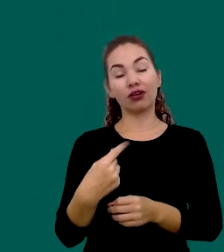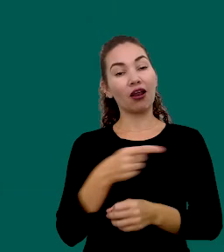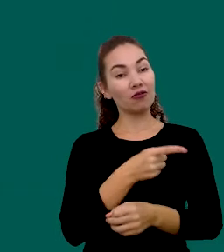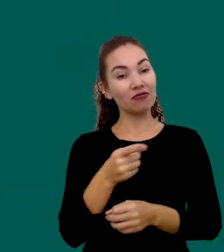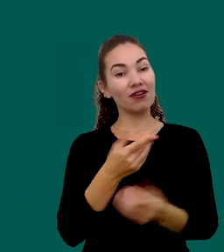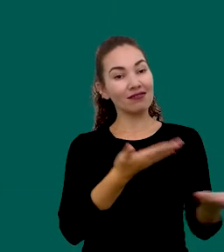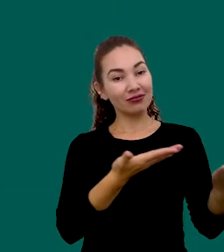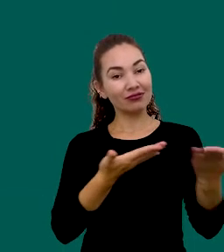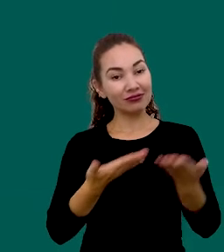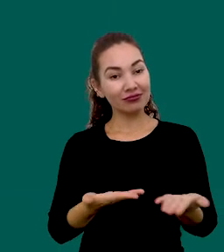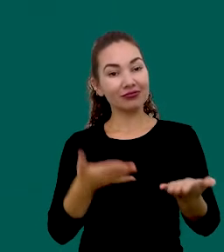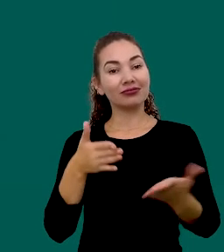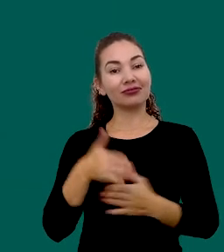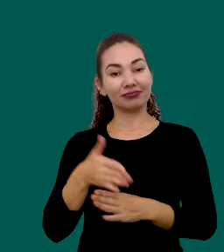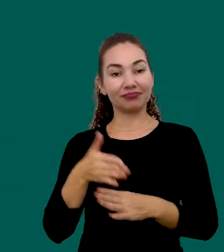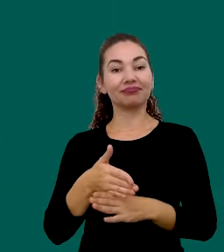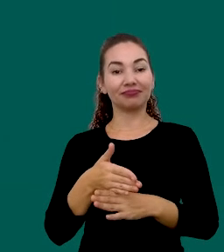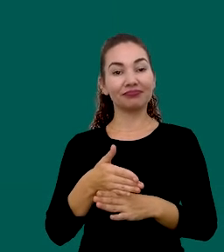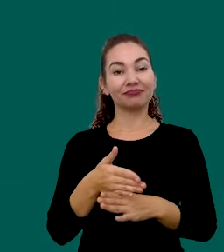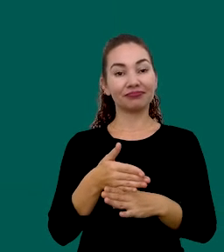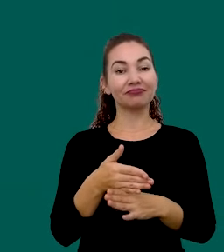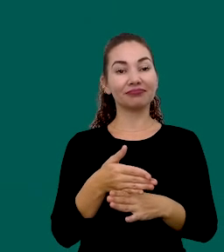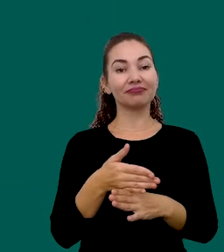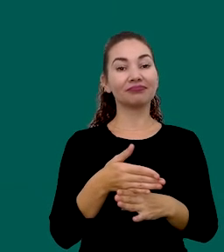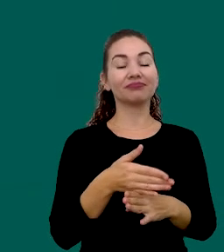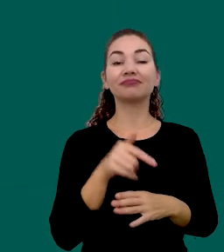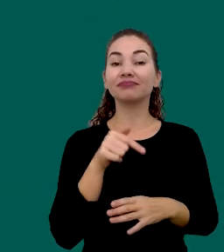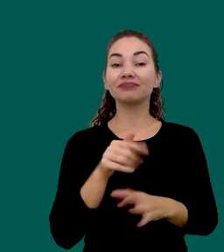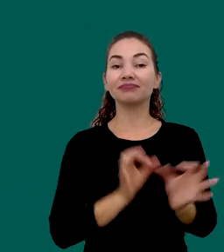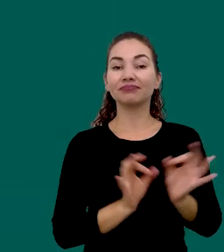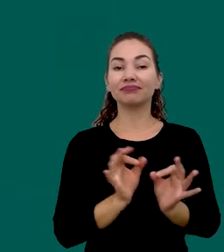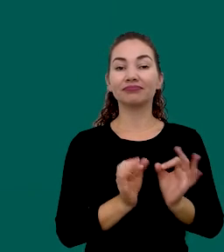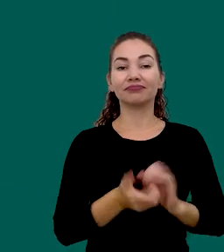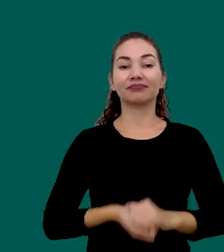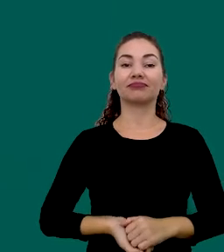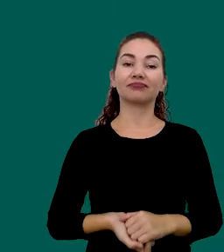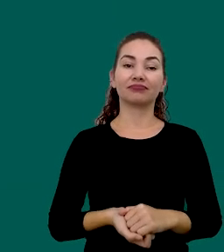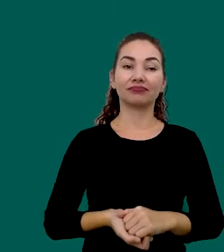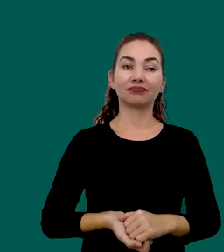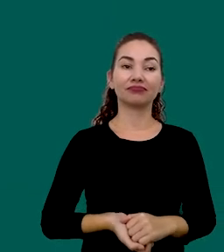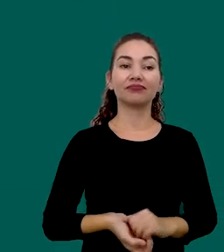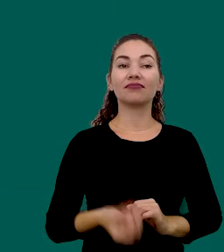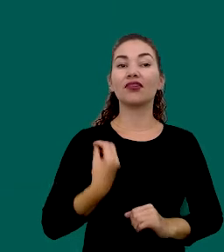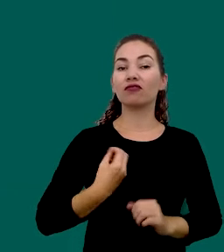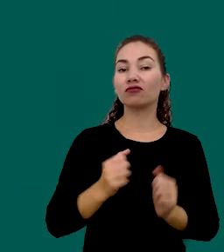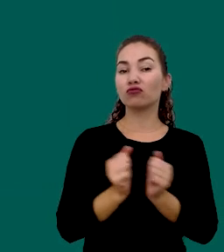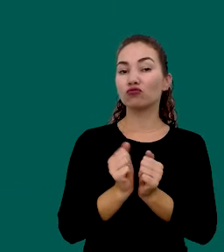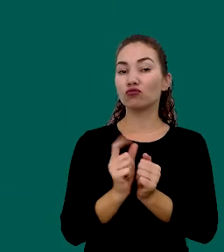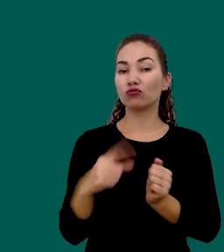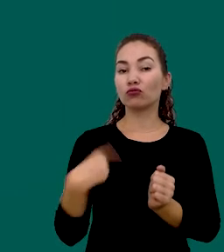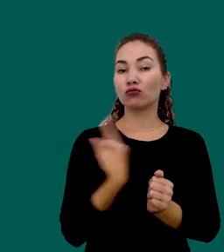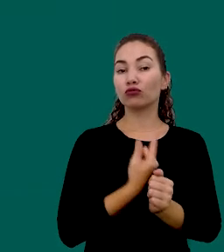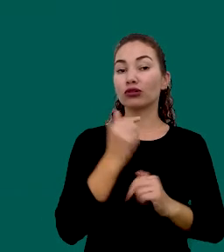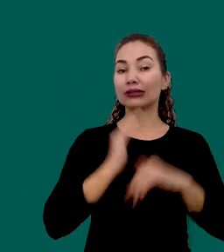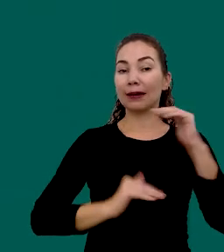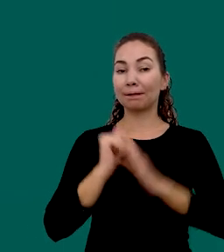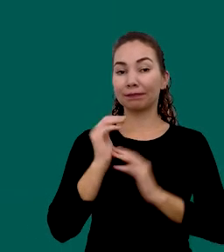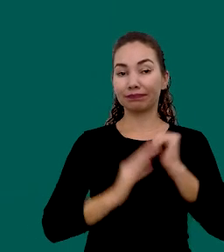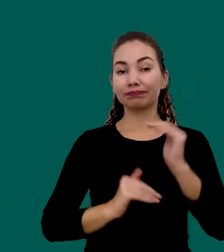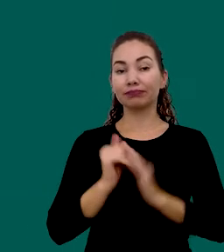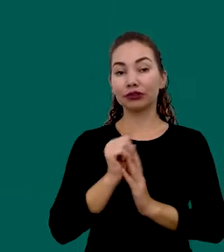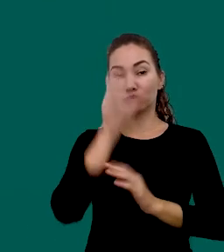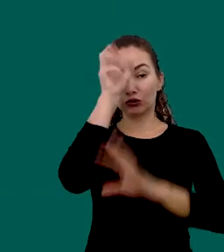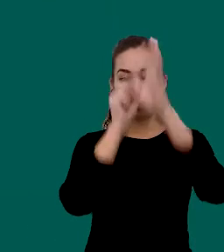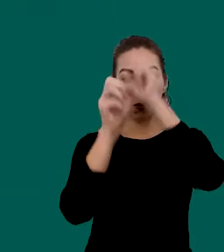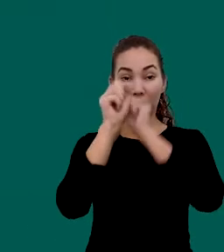convidado A participar Desse projeto E vivenciar Na verdade Na prática O